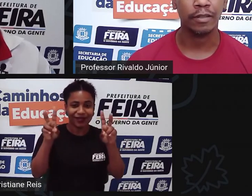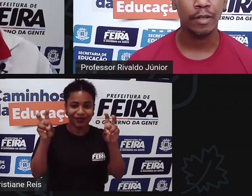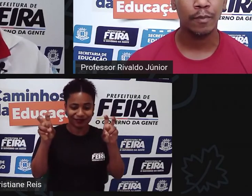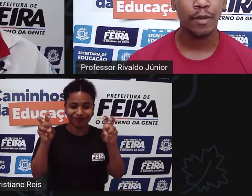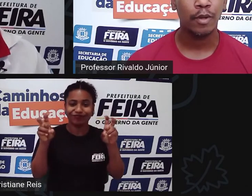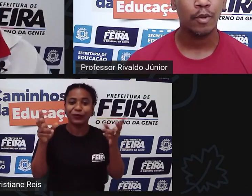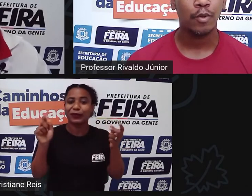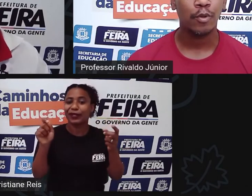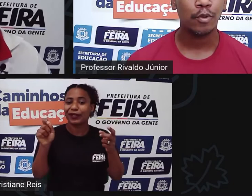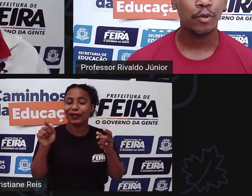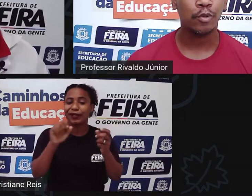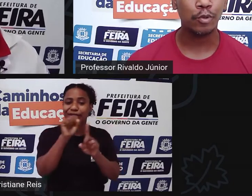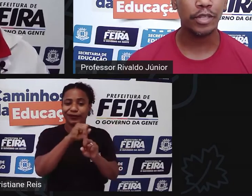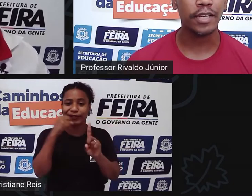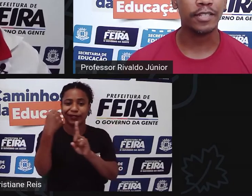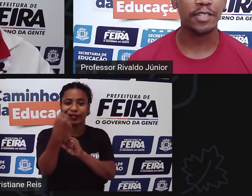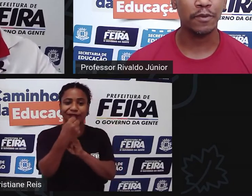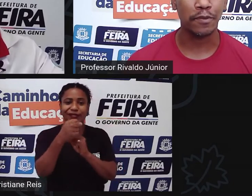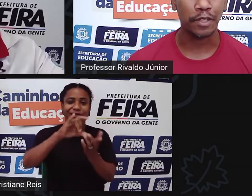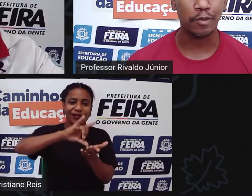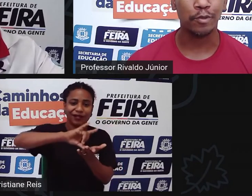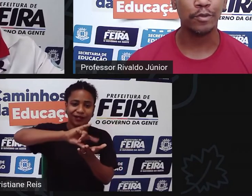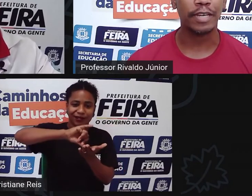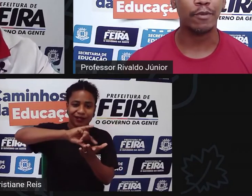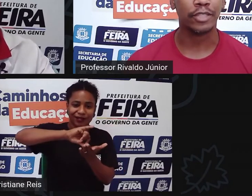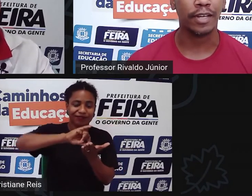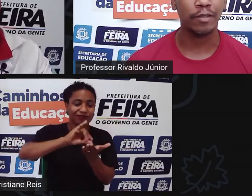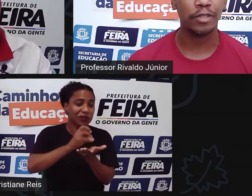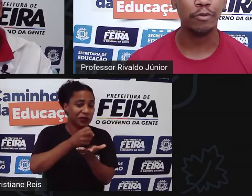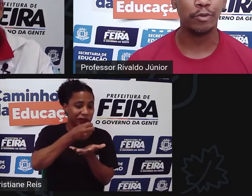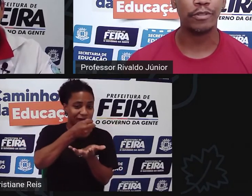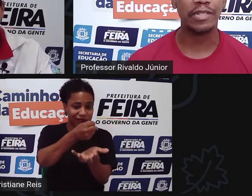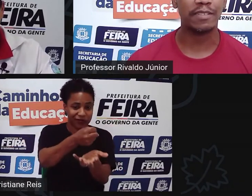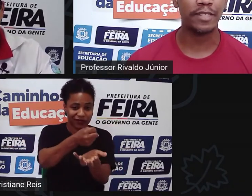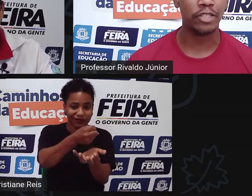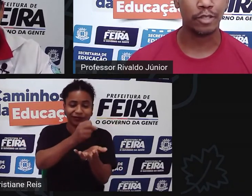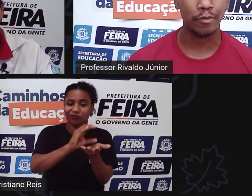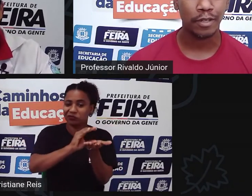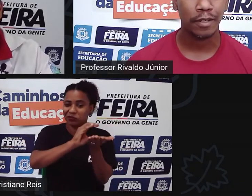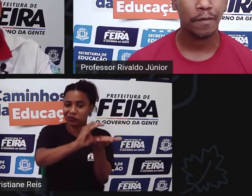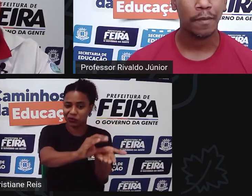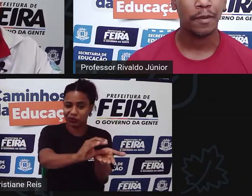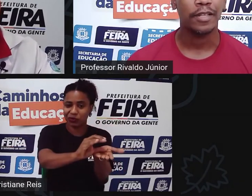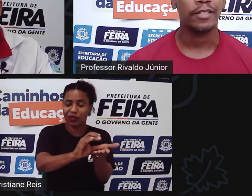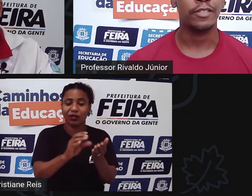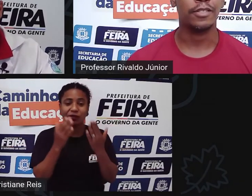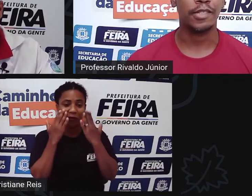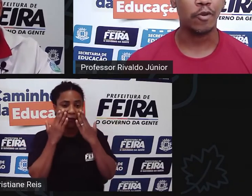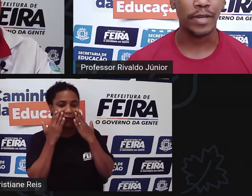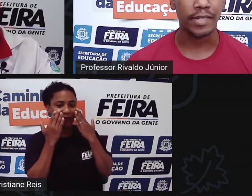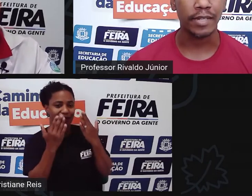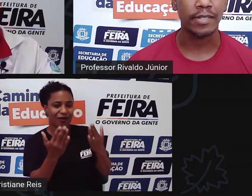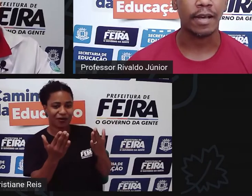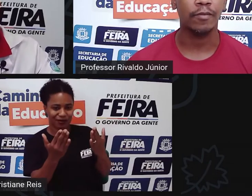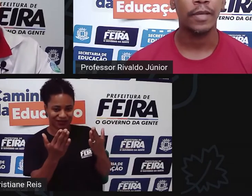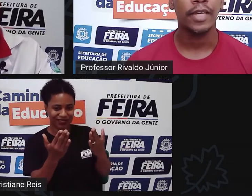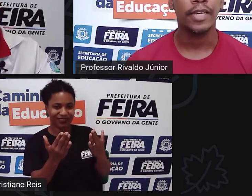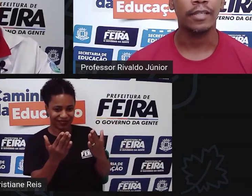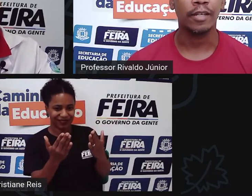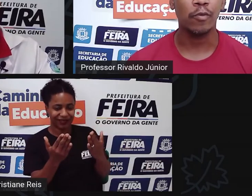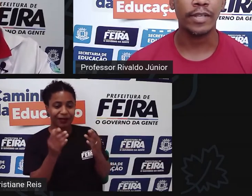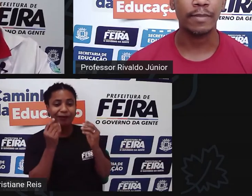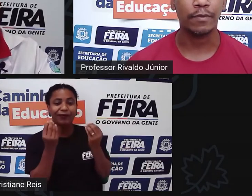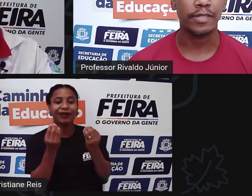capitalista tudo que é desenvolvido tudo que é mostrado tem o intuito de ser vendido de ser comercializado